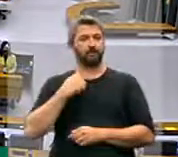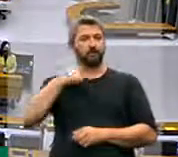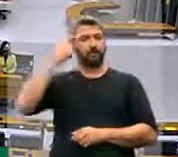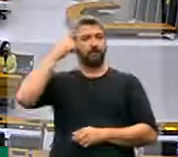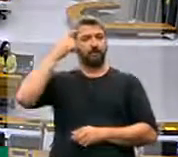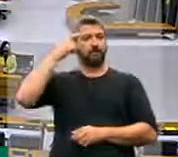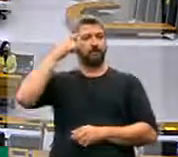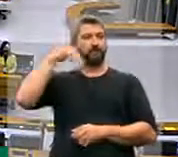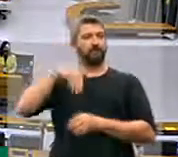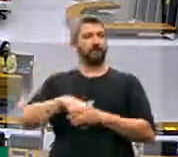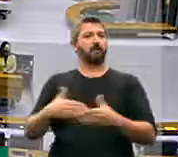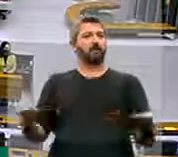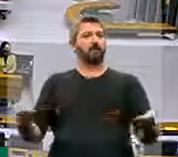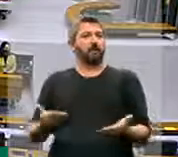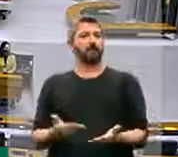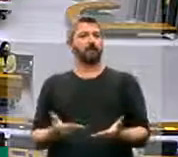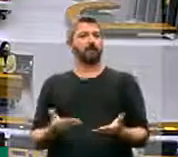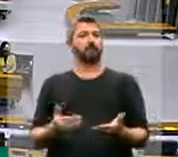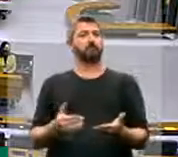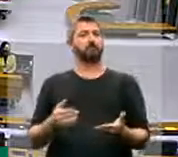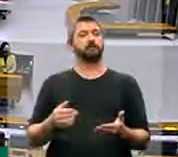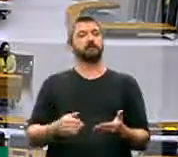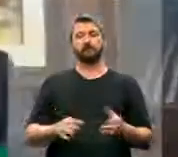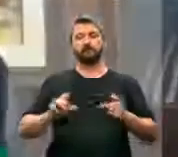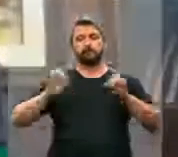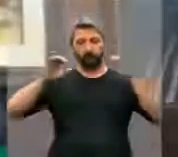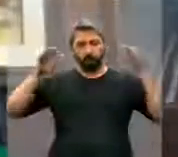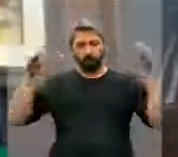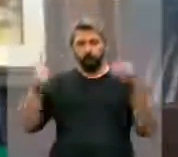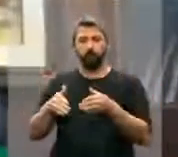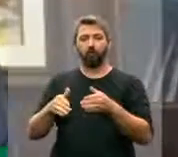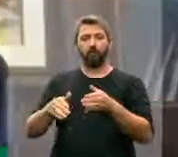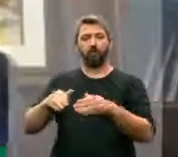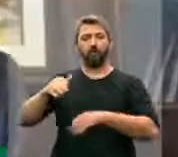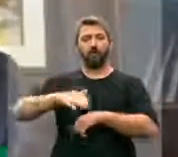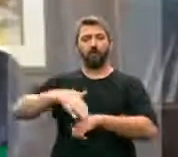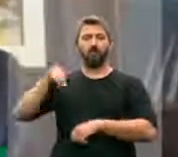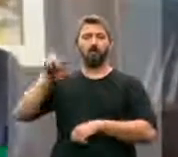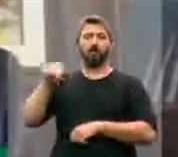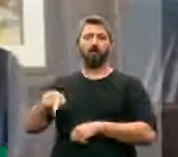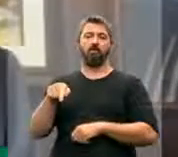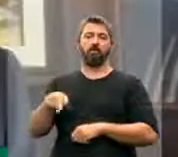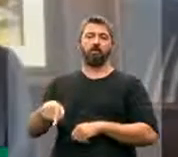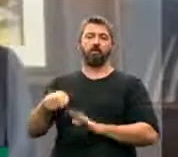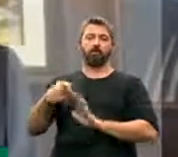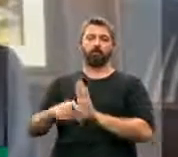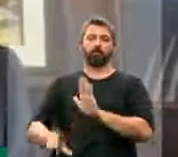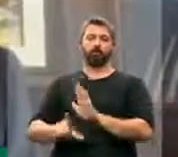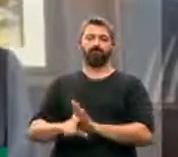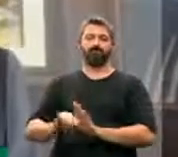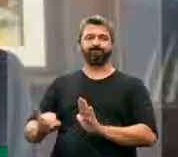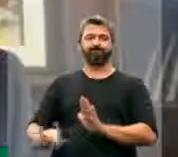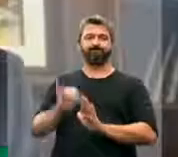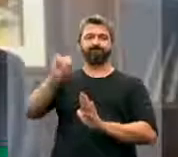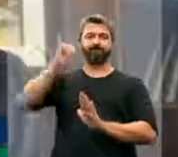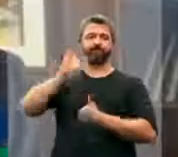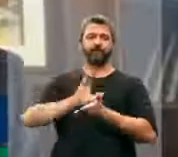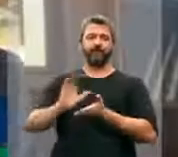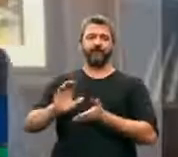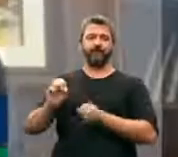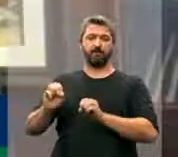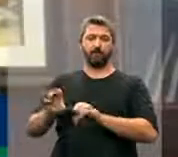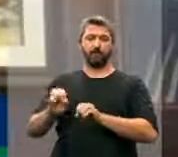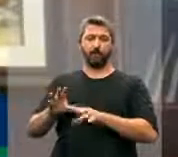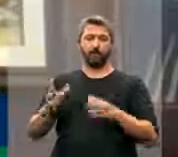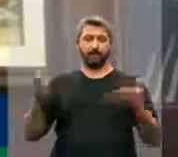que a pauta de hoje fosse exclusiva para esse importante instrumento de financiamento